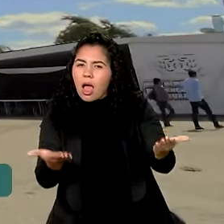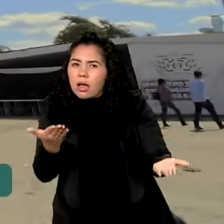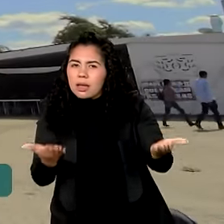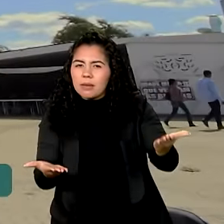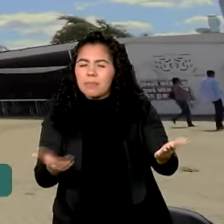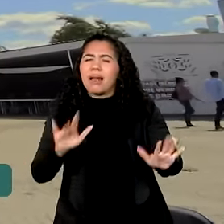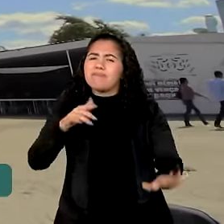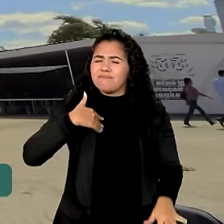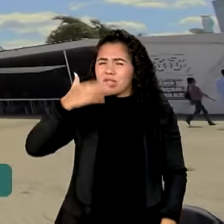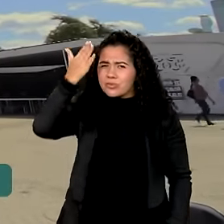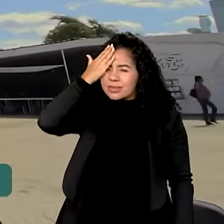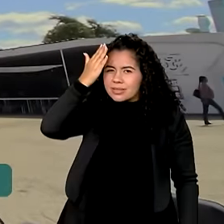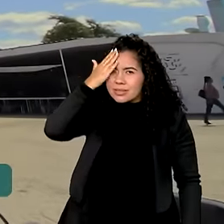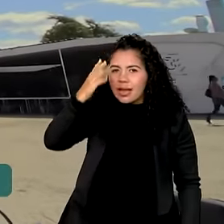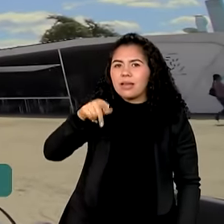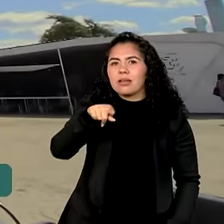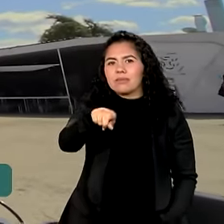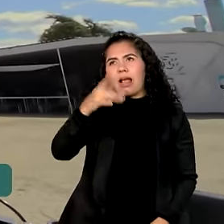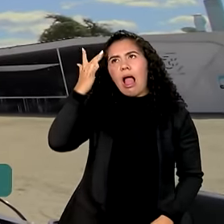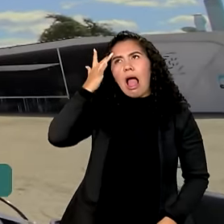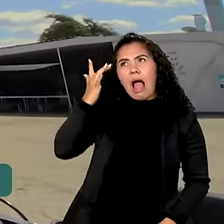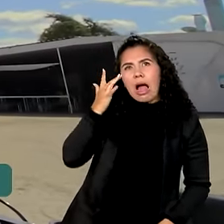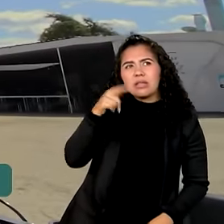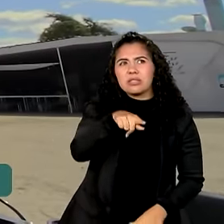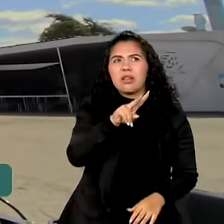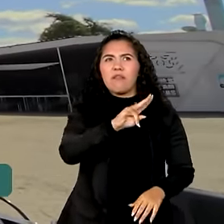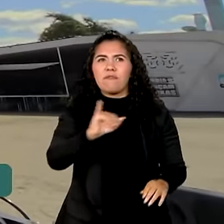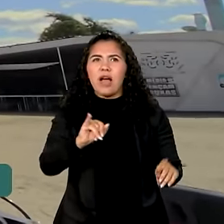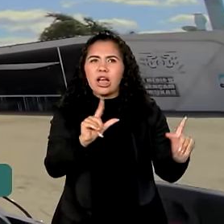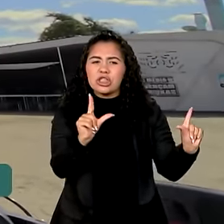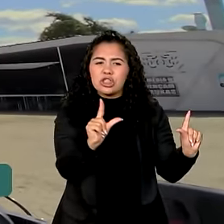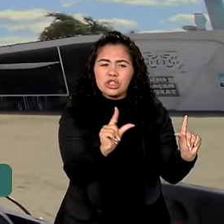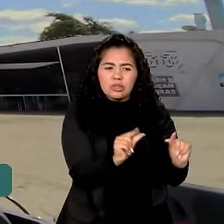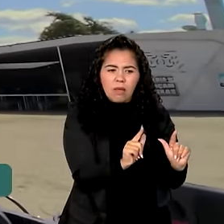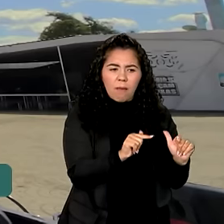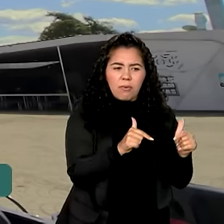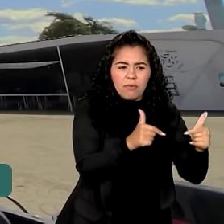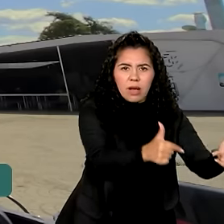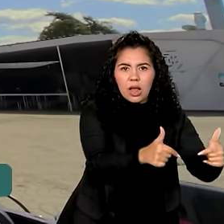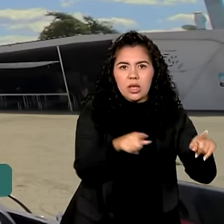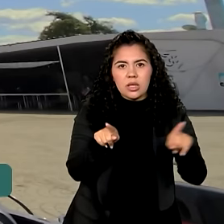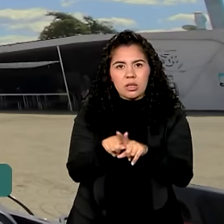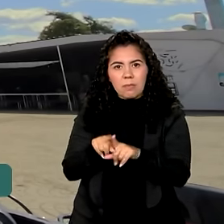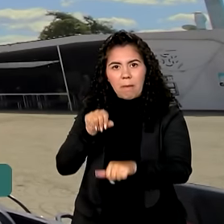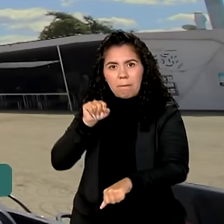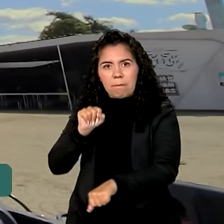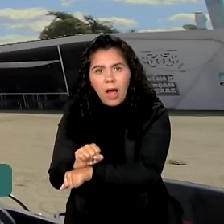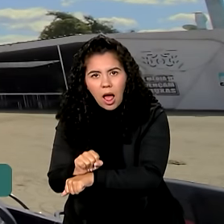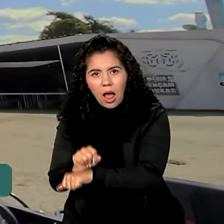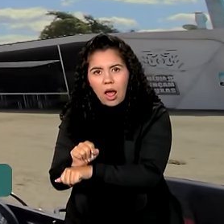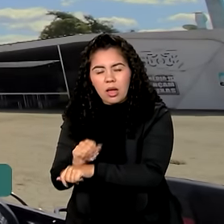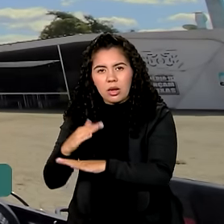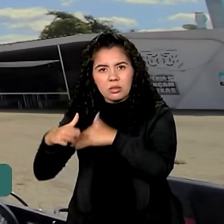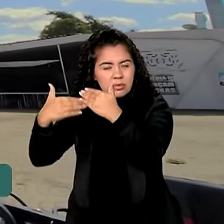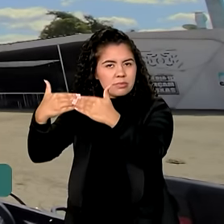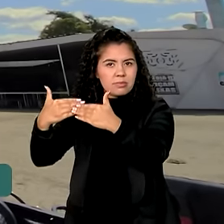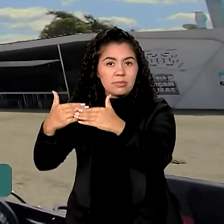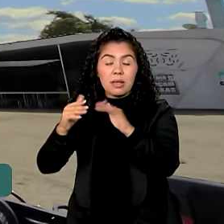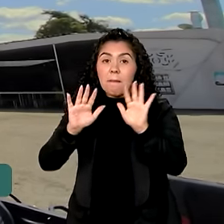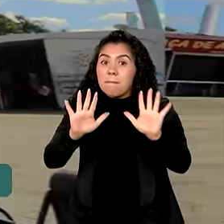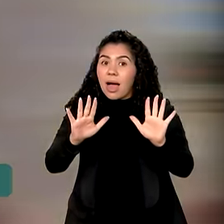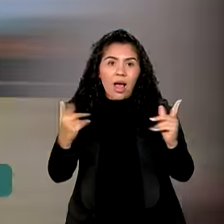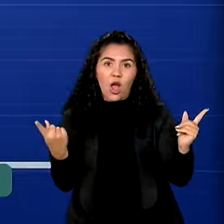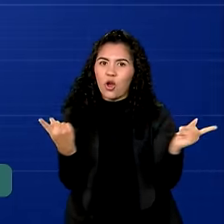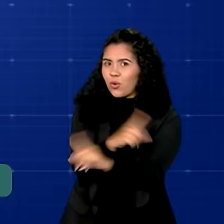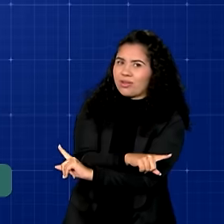que um plano assim vai reduzir a atividade econômica e frear o desenvolvimento do país. Mas olha, é exatamente o